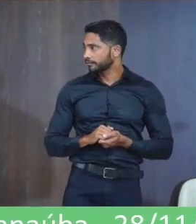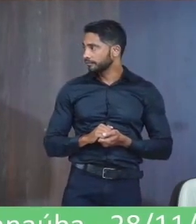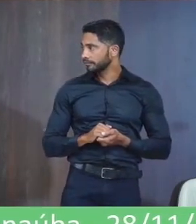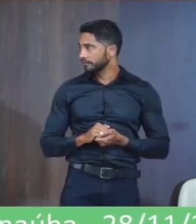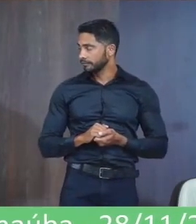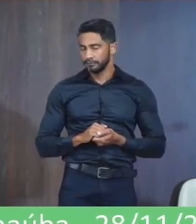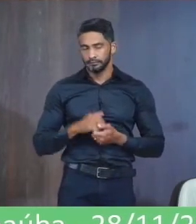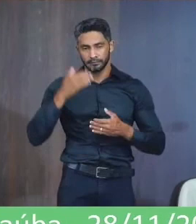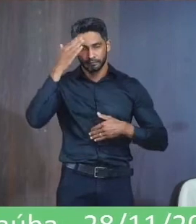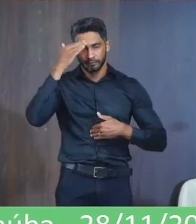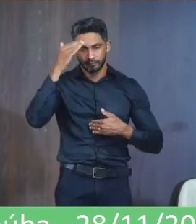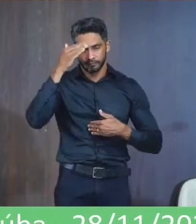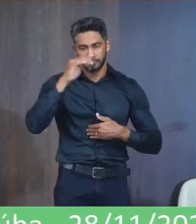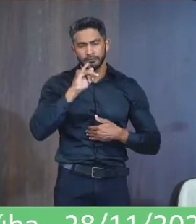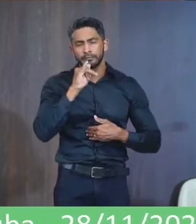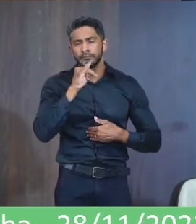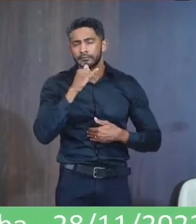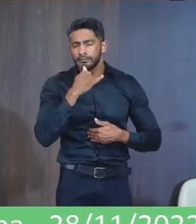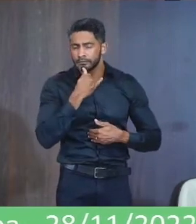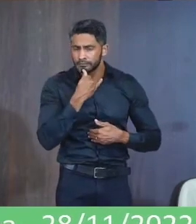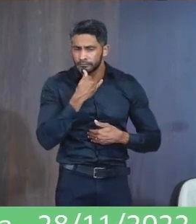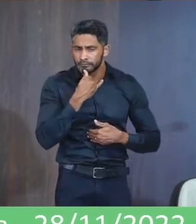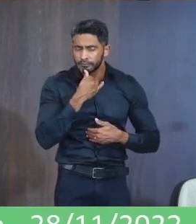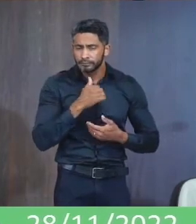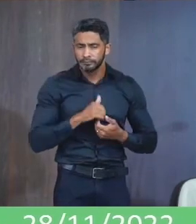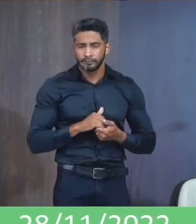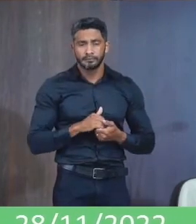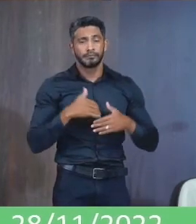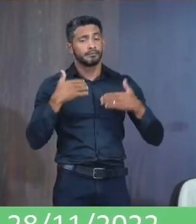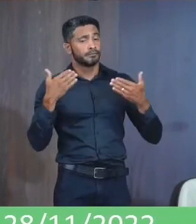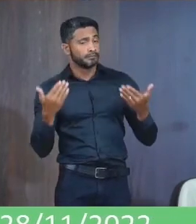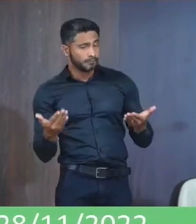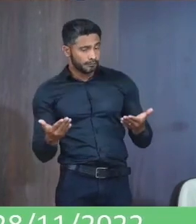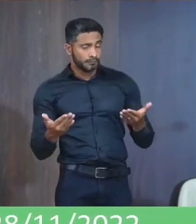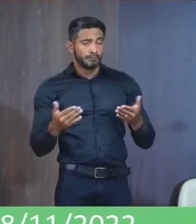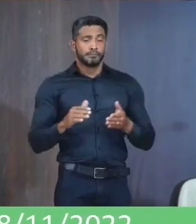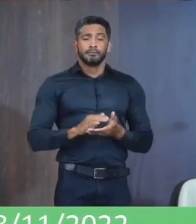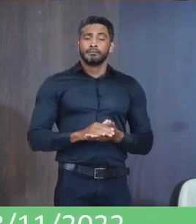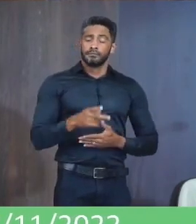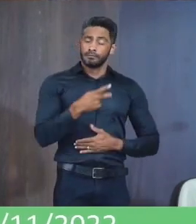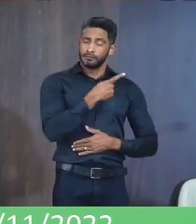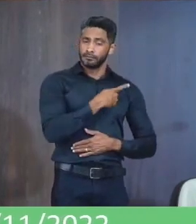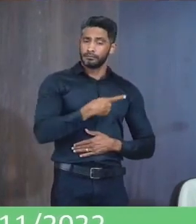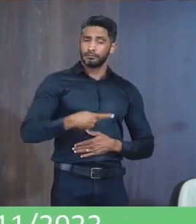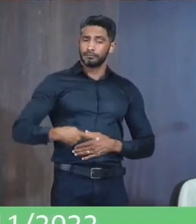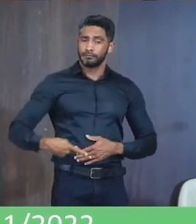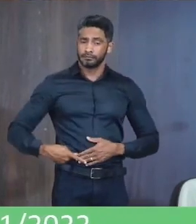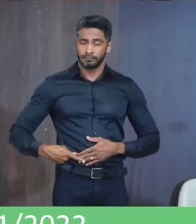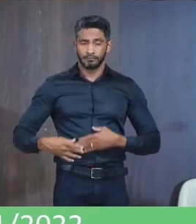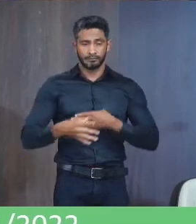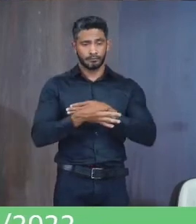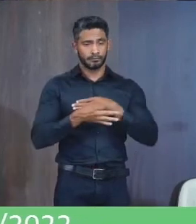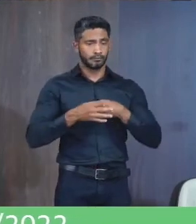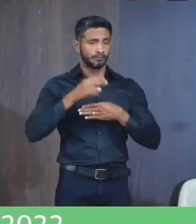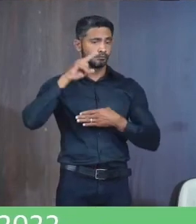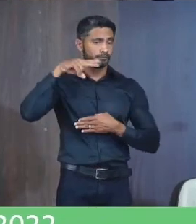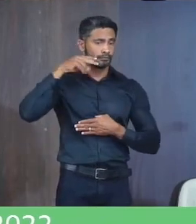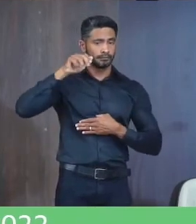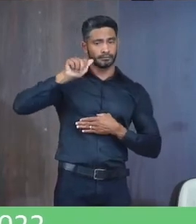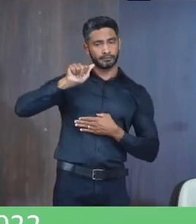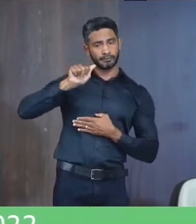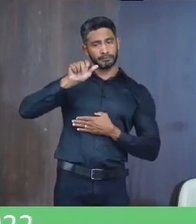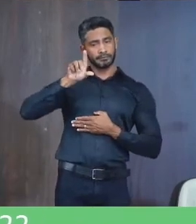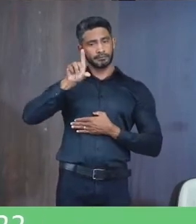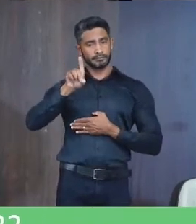Voto de pesar Excelentíssimo senhor presidente Autoria Vereador Adauri